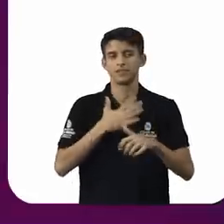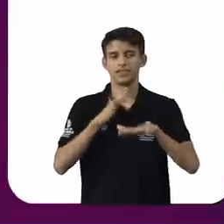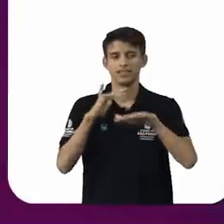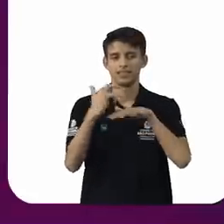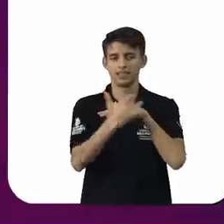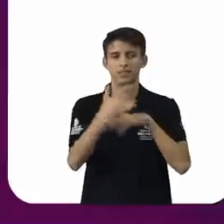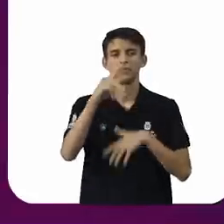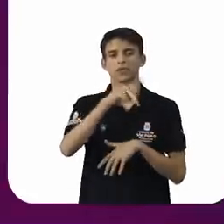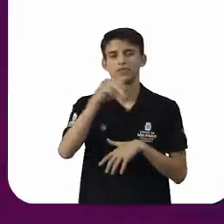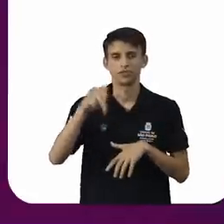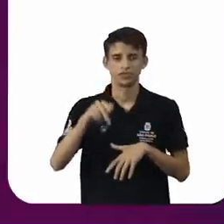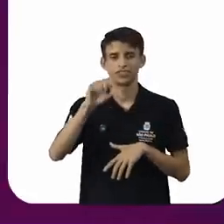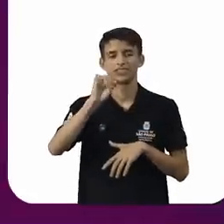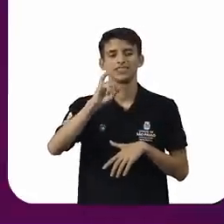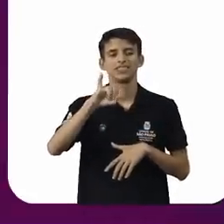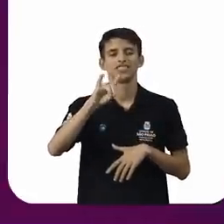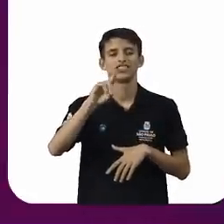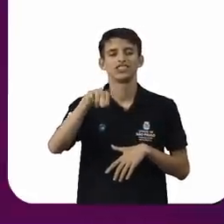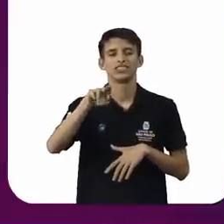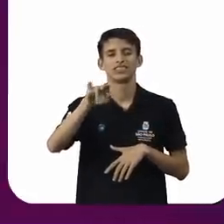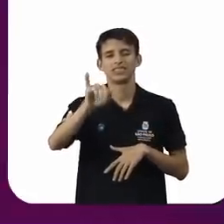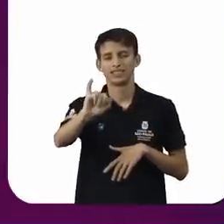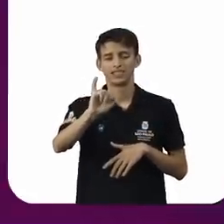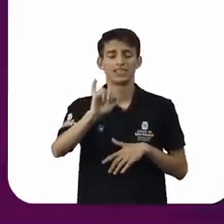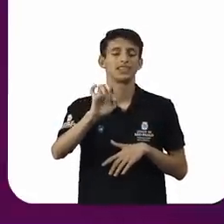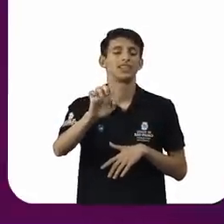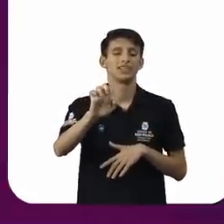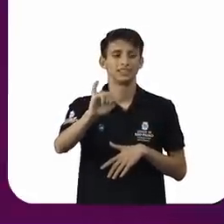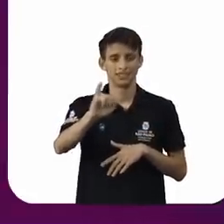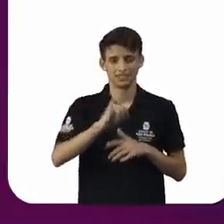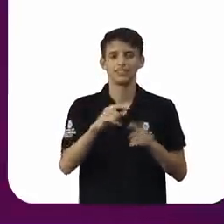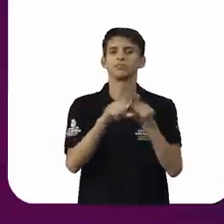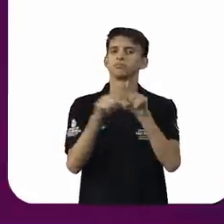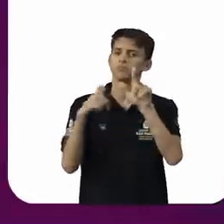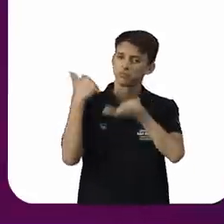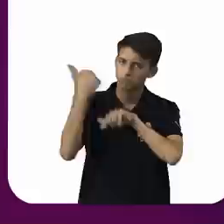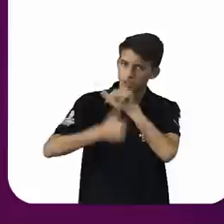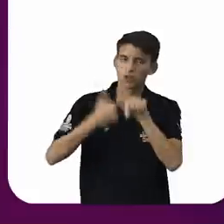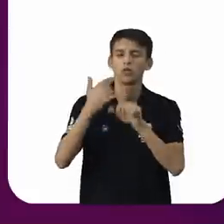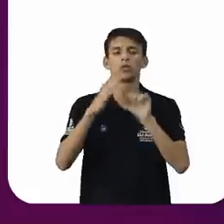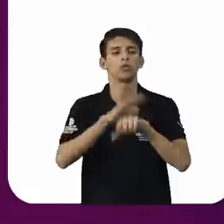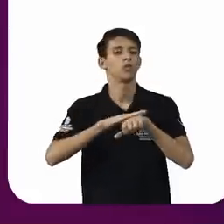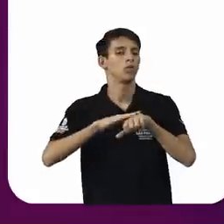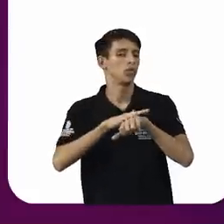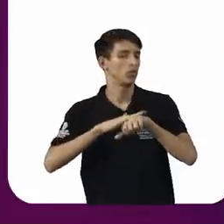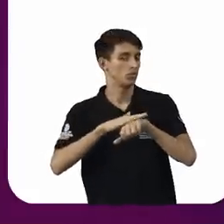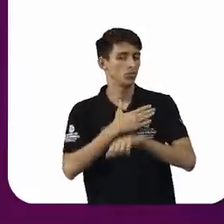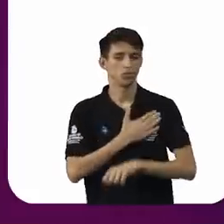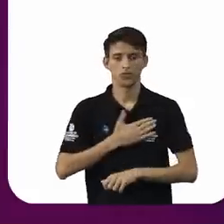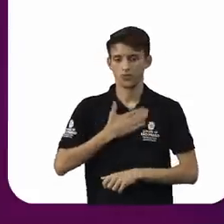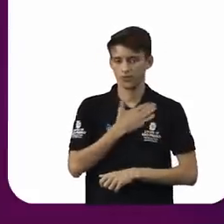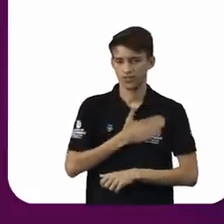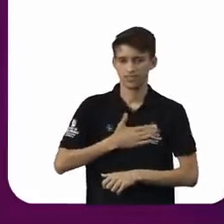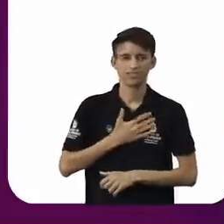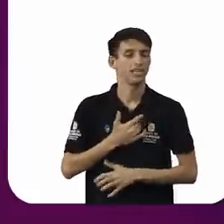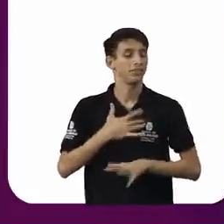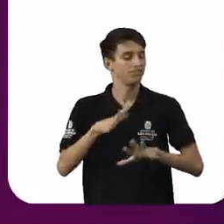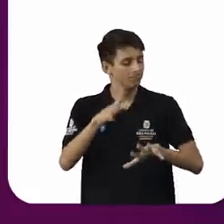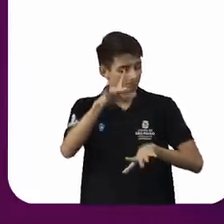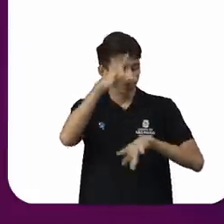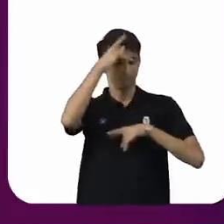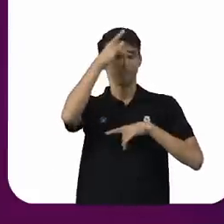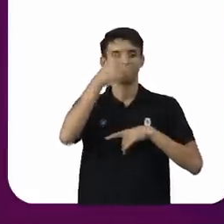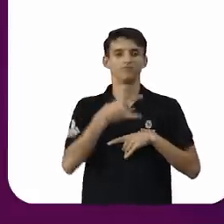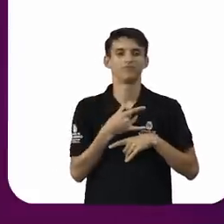professor.sidney, e acompanha o trabalho, eu gosto muito de conversar, vocês viram que eu fico muito tomado